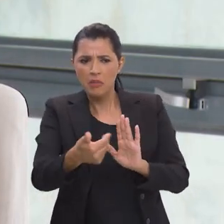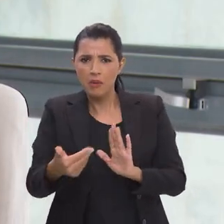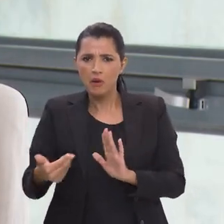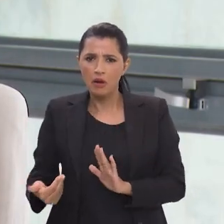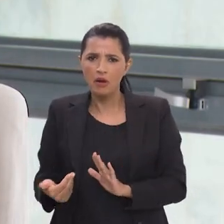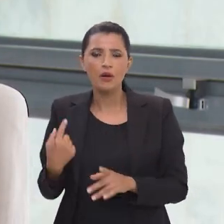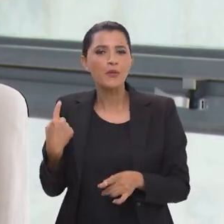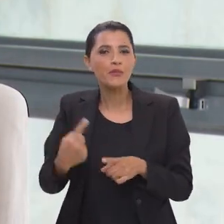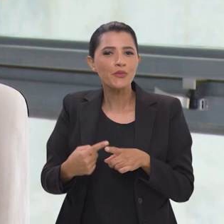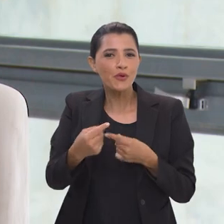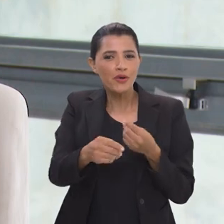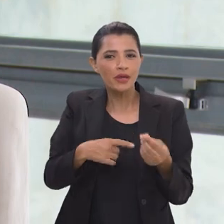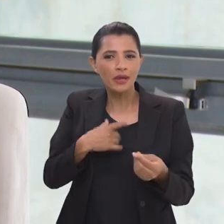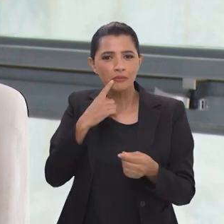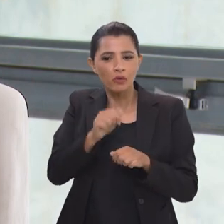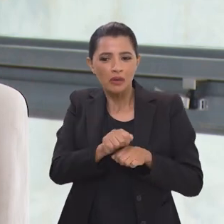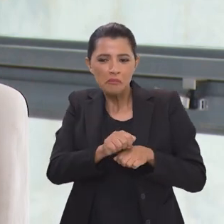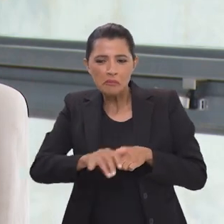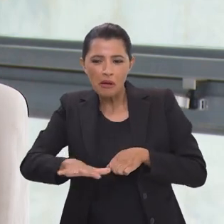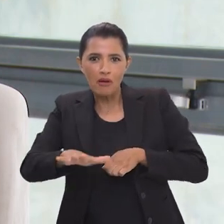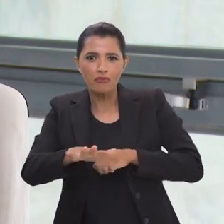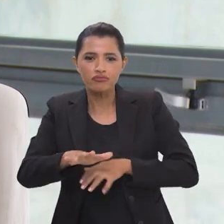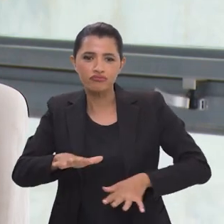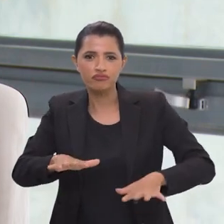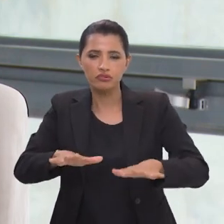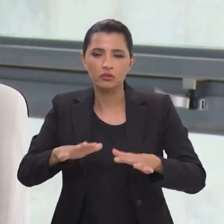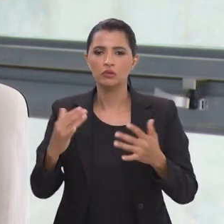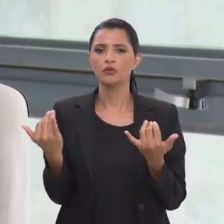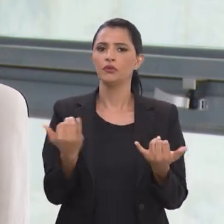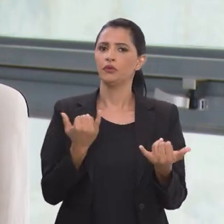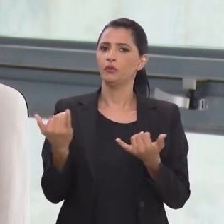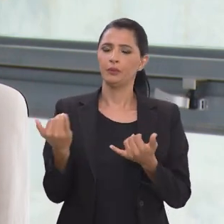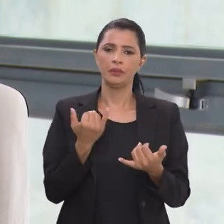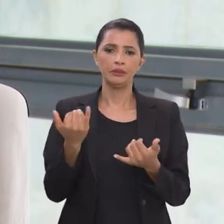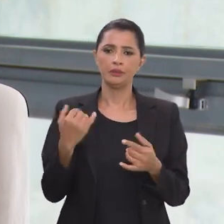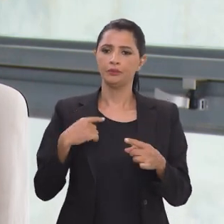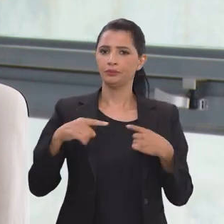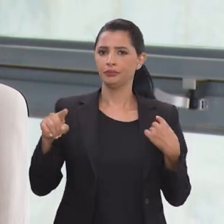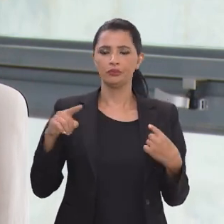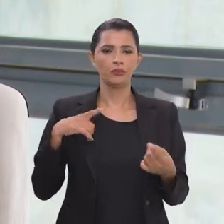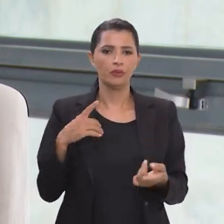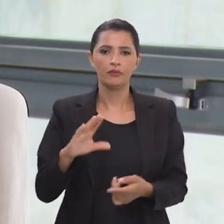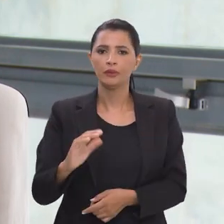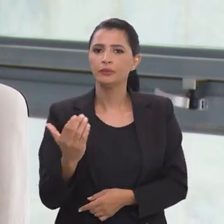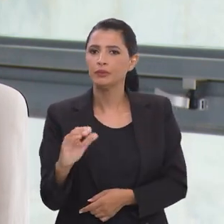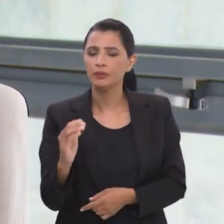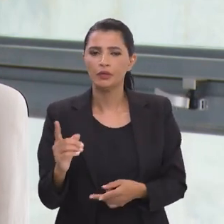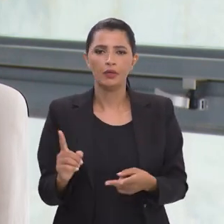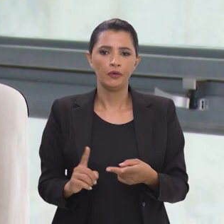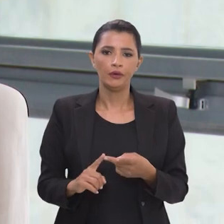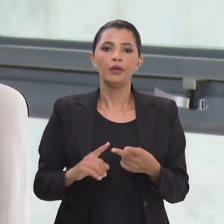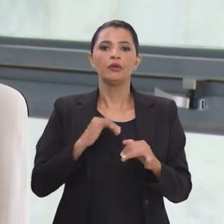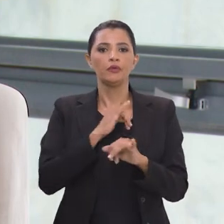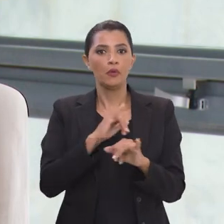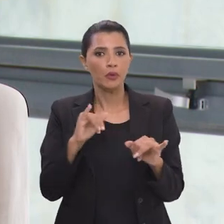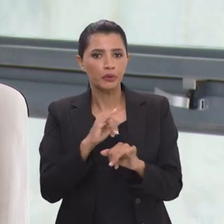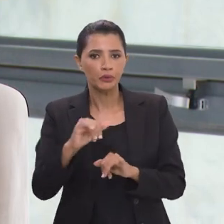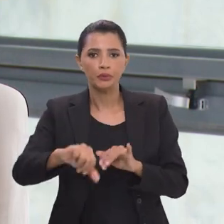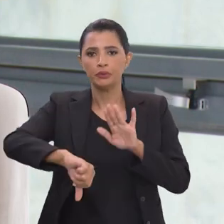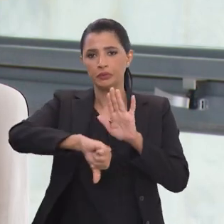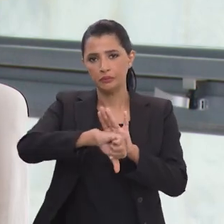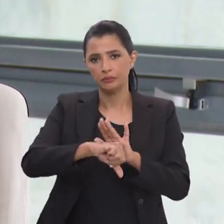por conta das plataformas pela disseminação de informações não científicas de informações